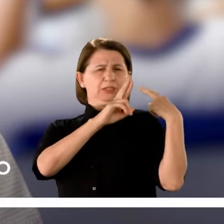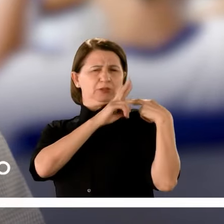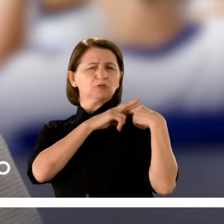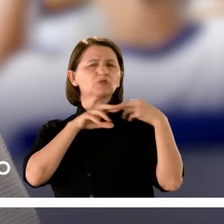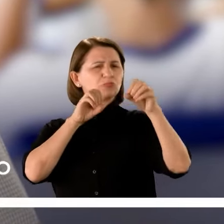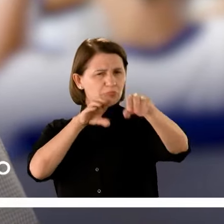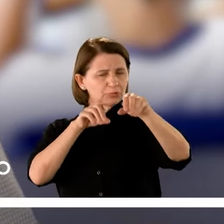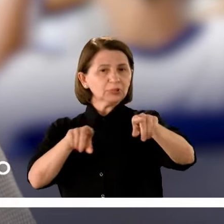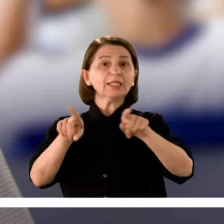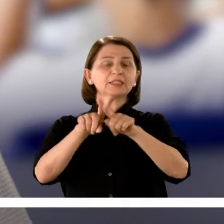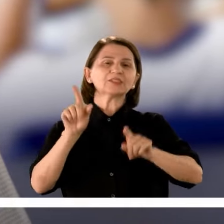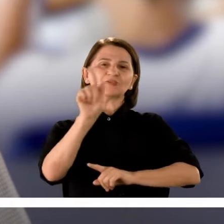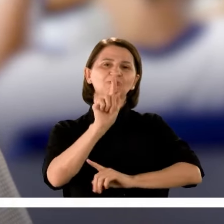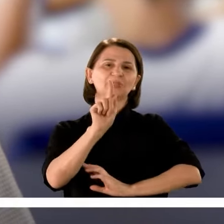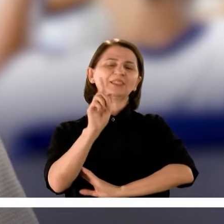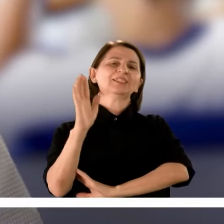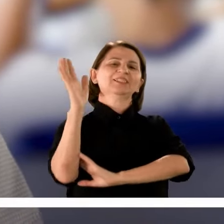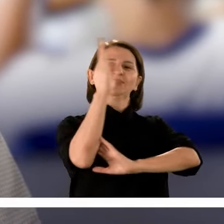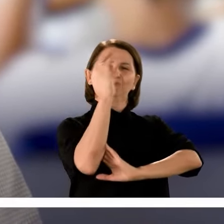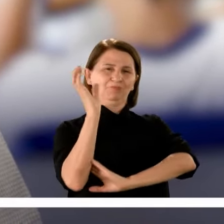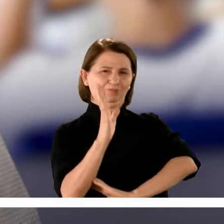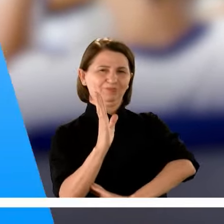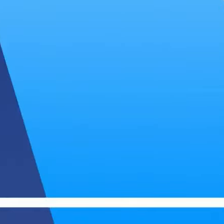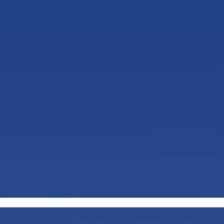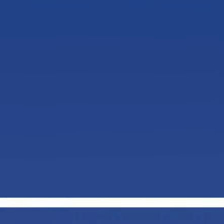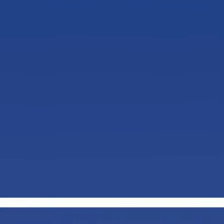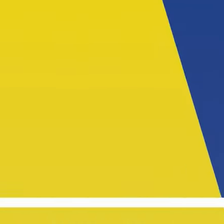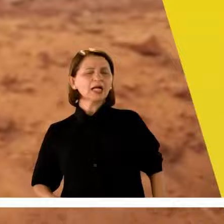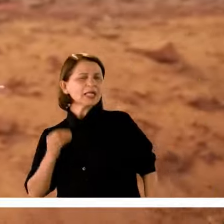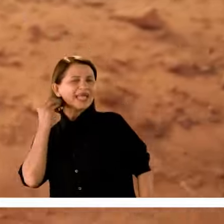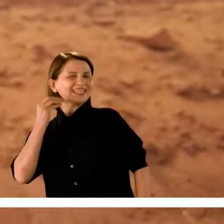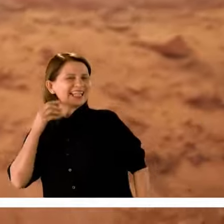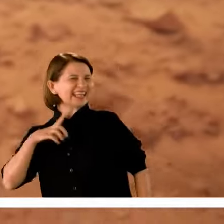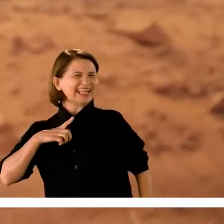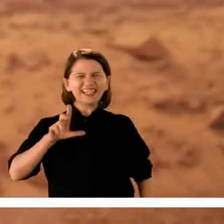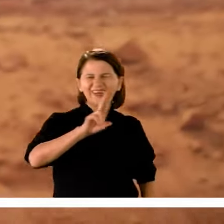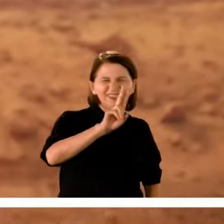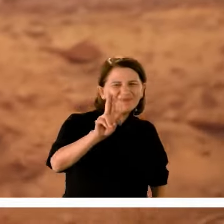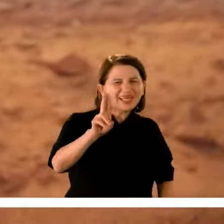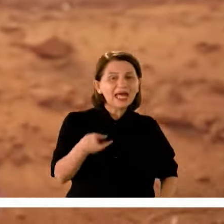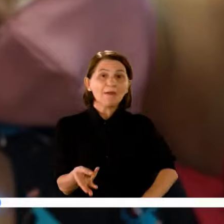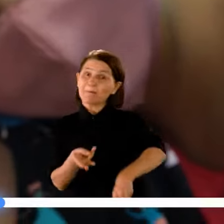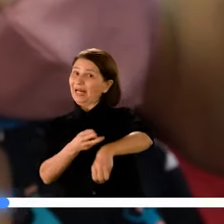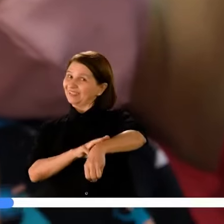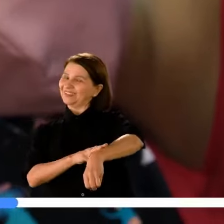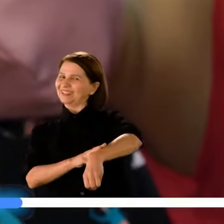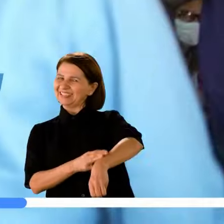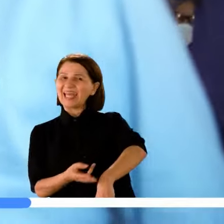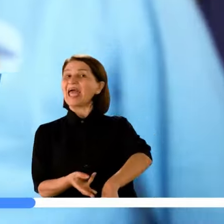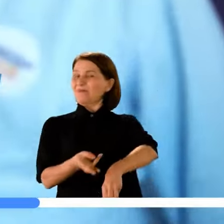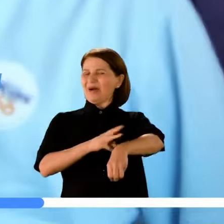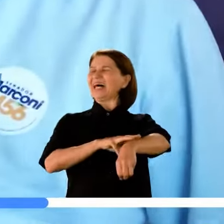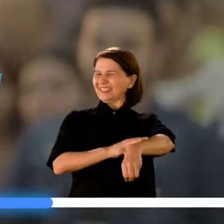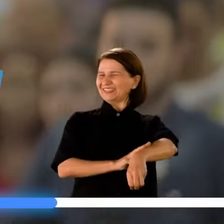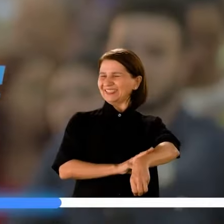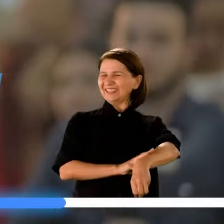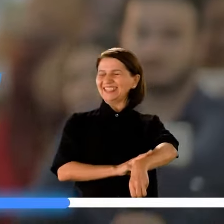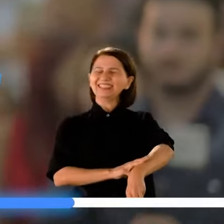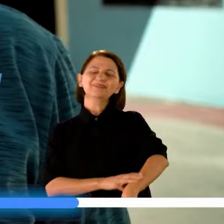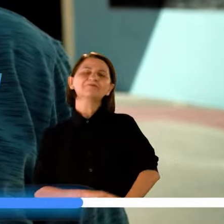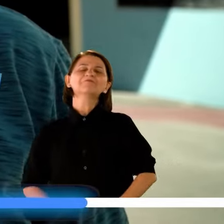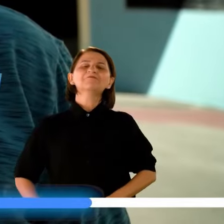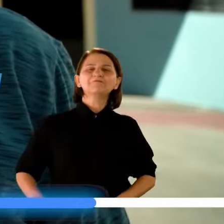compromisso com a educação de Goiás e do Brasil. Experiência tem nome Barcone,